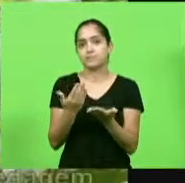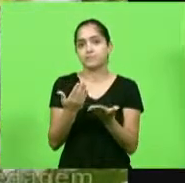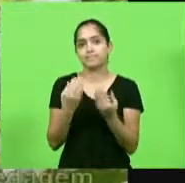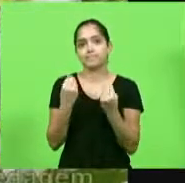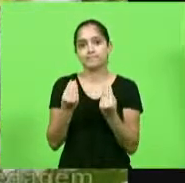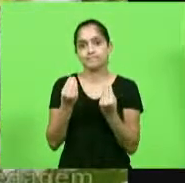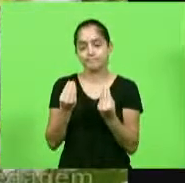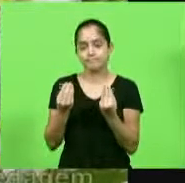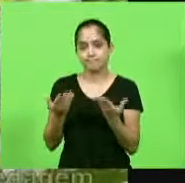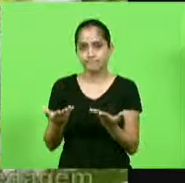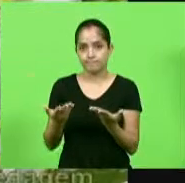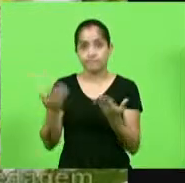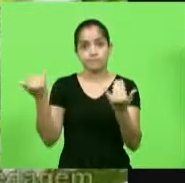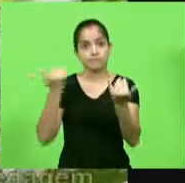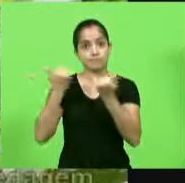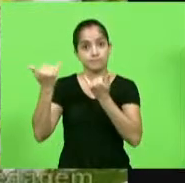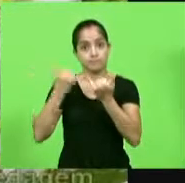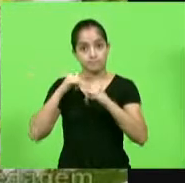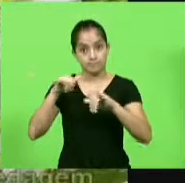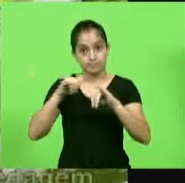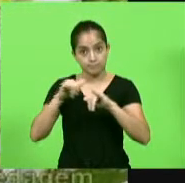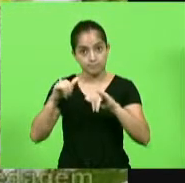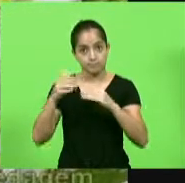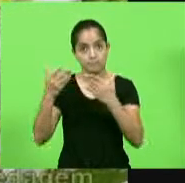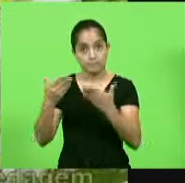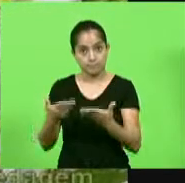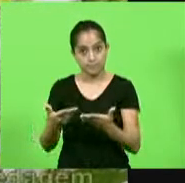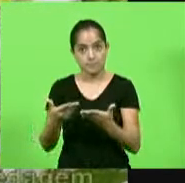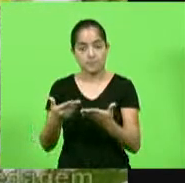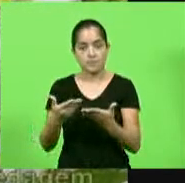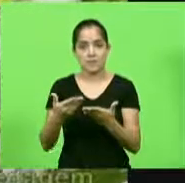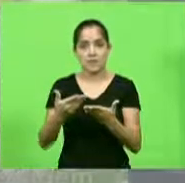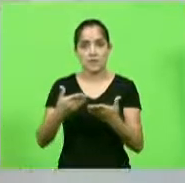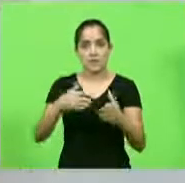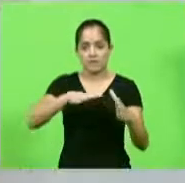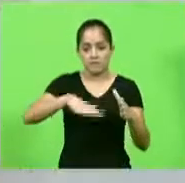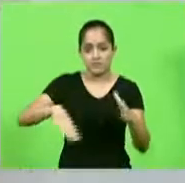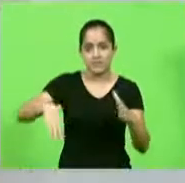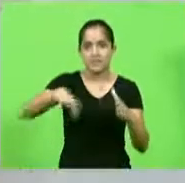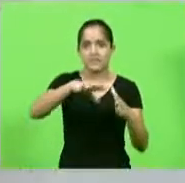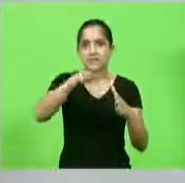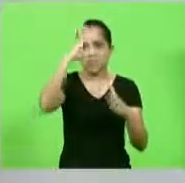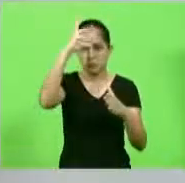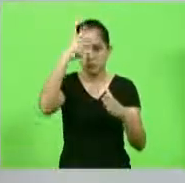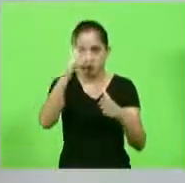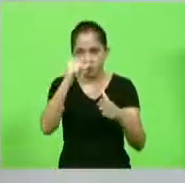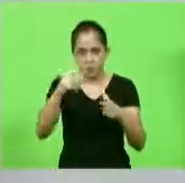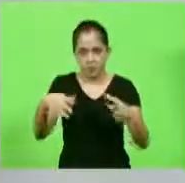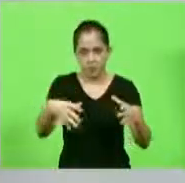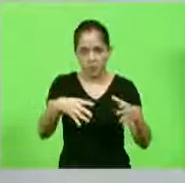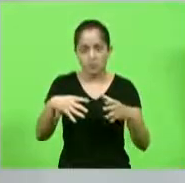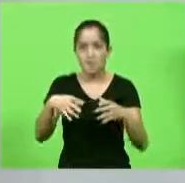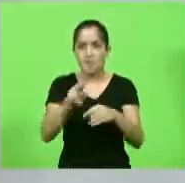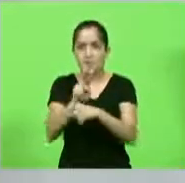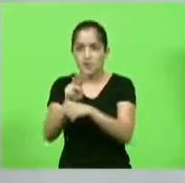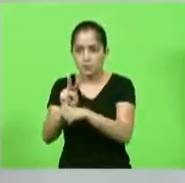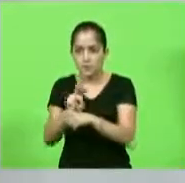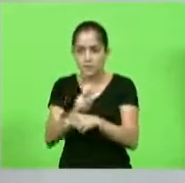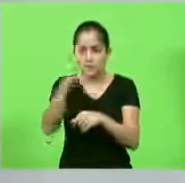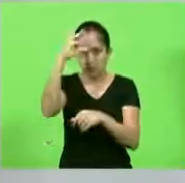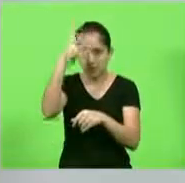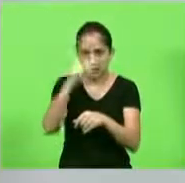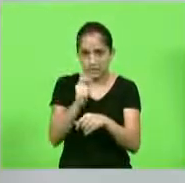absurdo. A notícia agora é de que um proprietário que fez um galinheiro um pequeno galinheiro dentro da sua propriedade